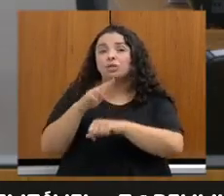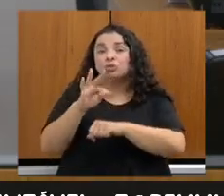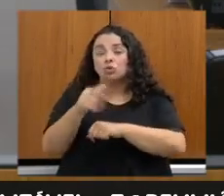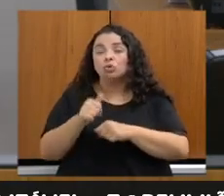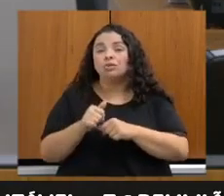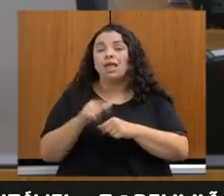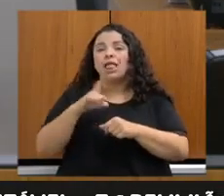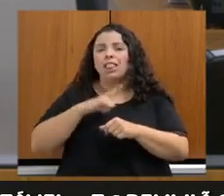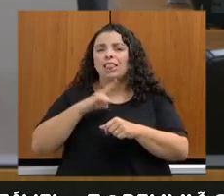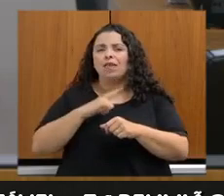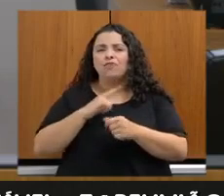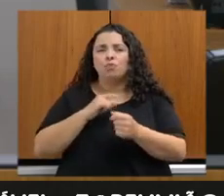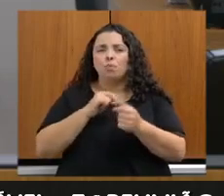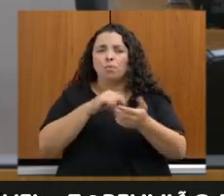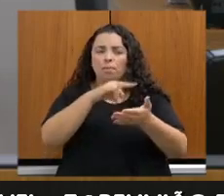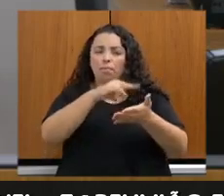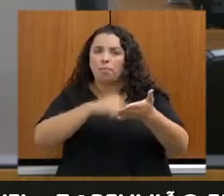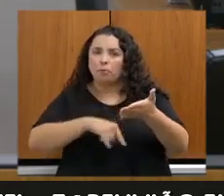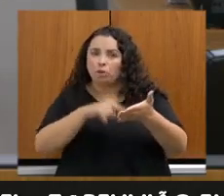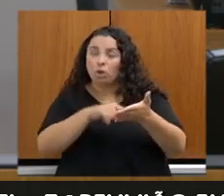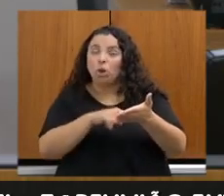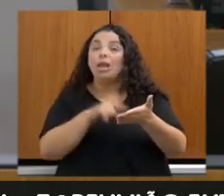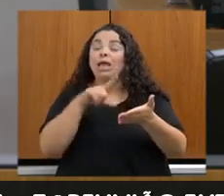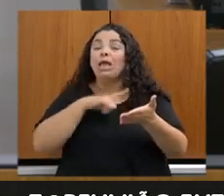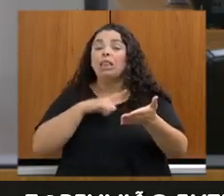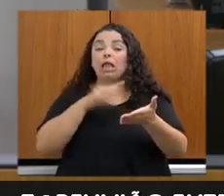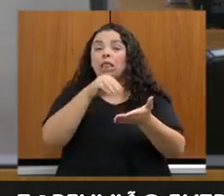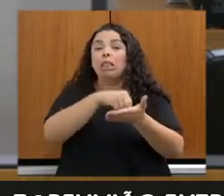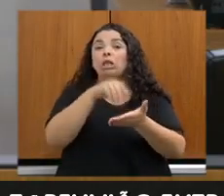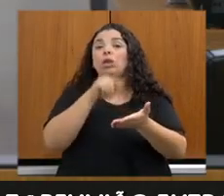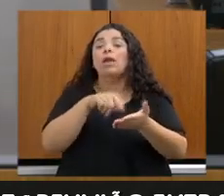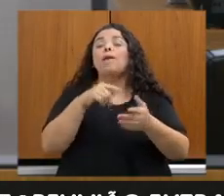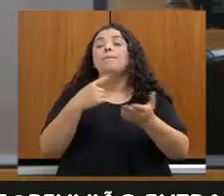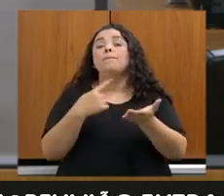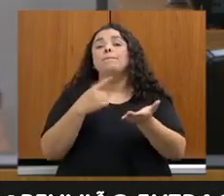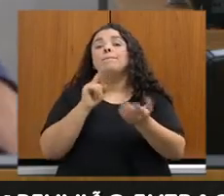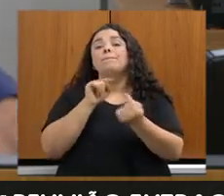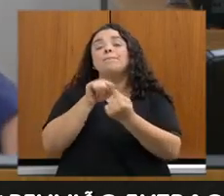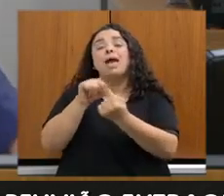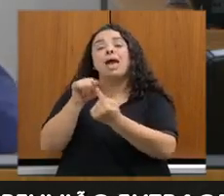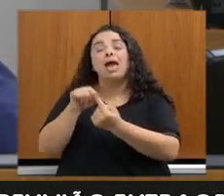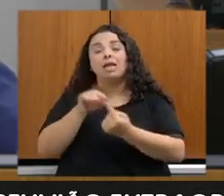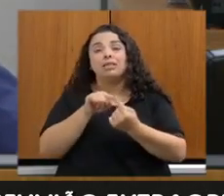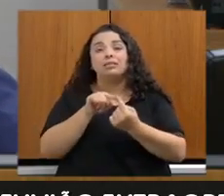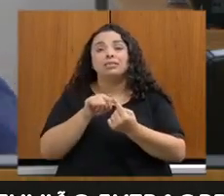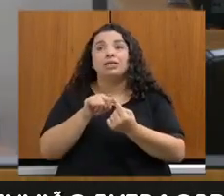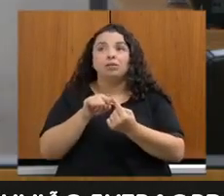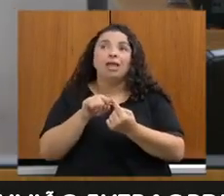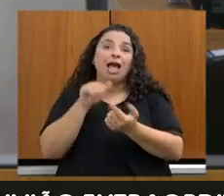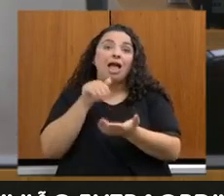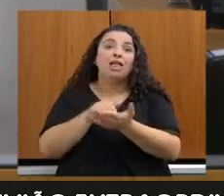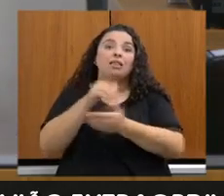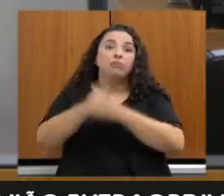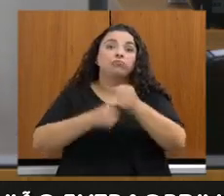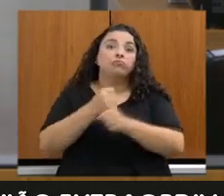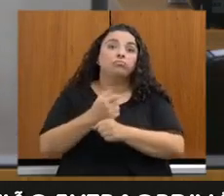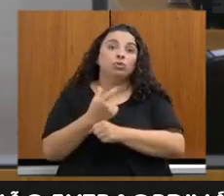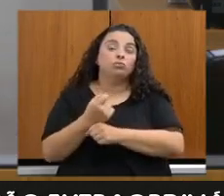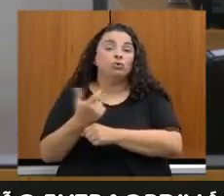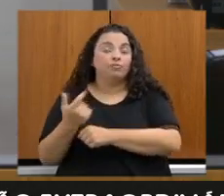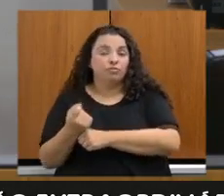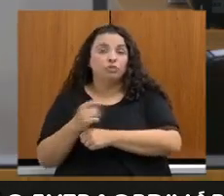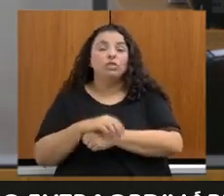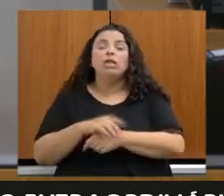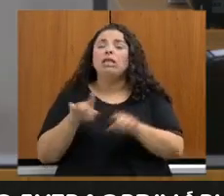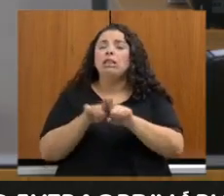redução de emissões para os países envolvidos até o ano de 2020, e também estabeleceu medidas de crescimento